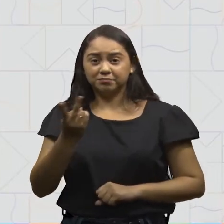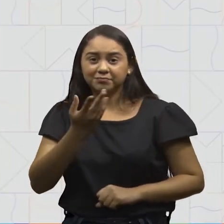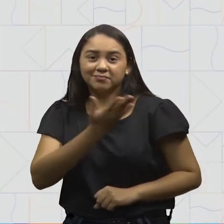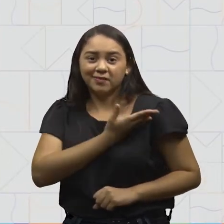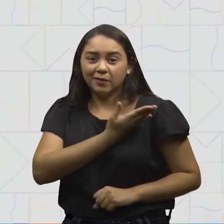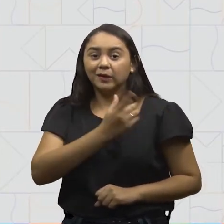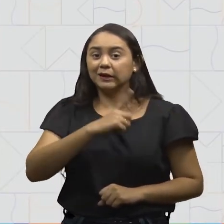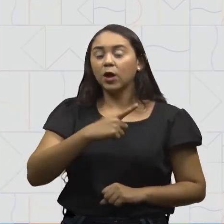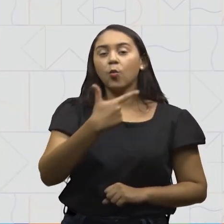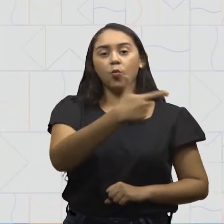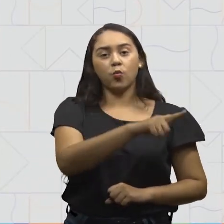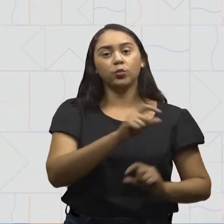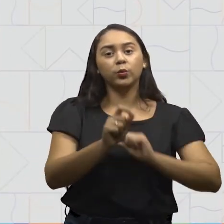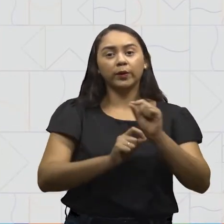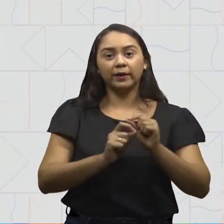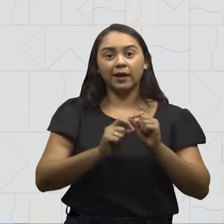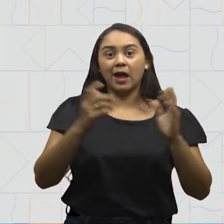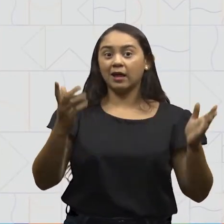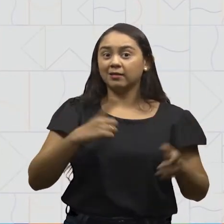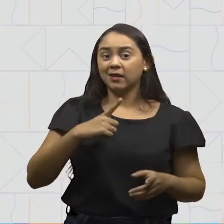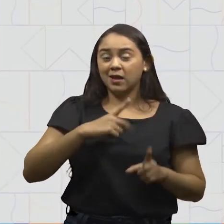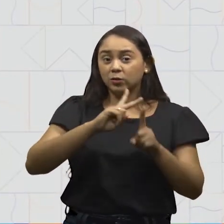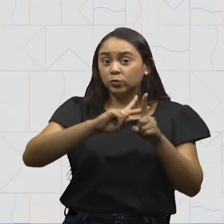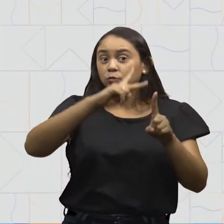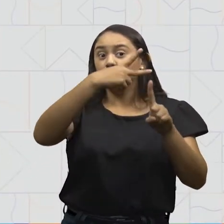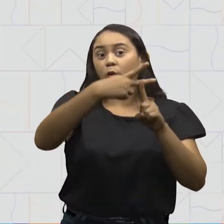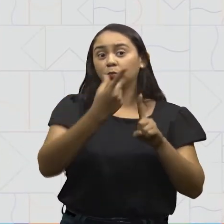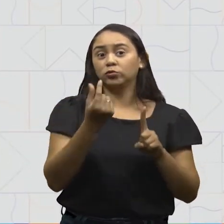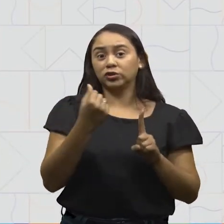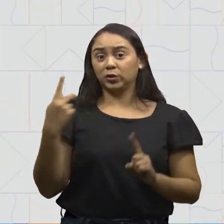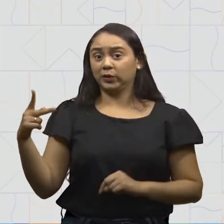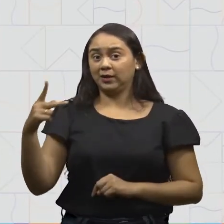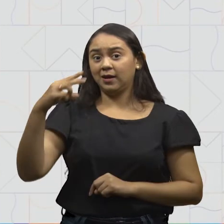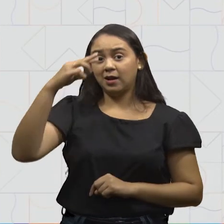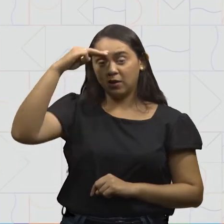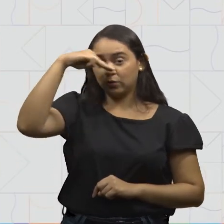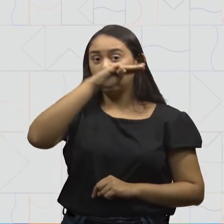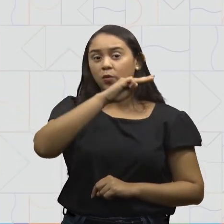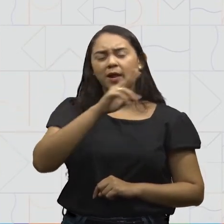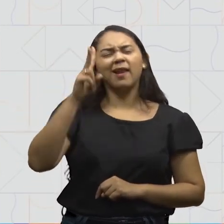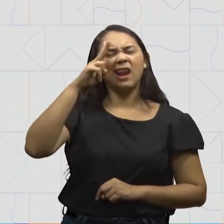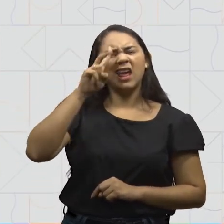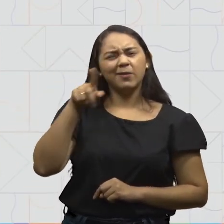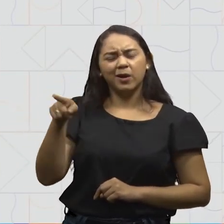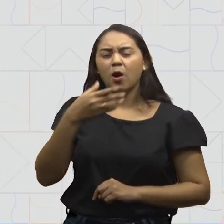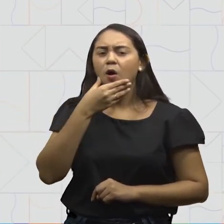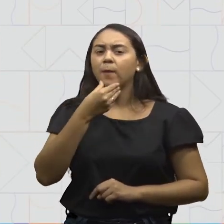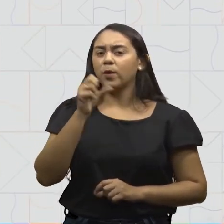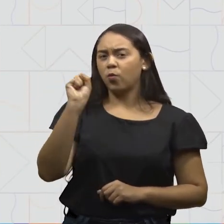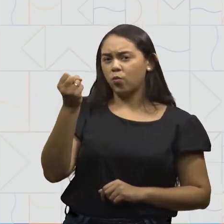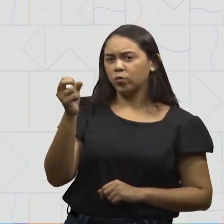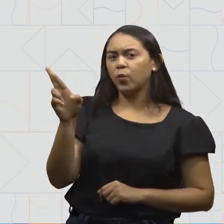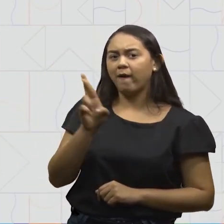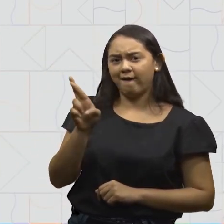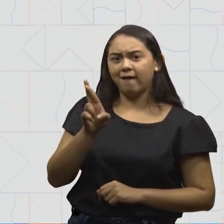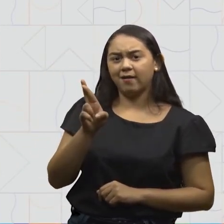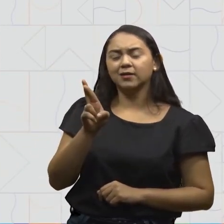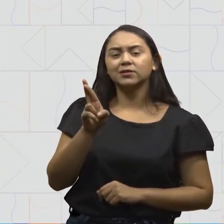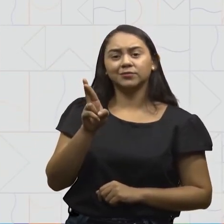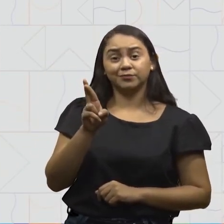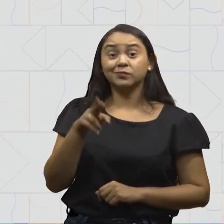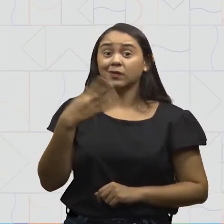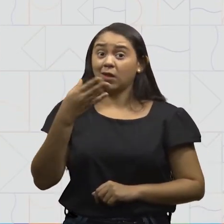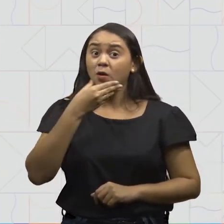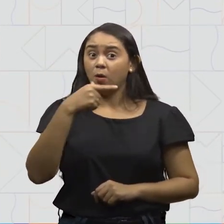têm um amigo que leva o dobro do dinheiro de Antônio. Lembrando que o dinheiro de Antônio é 8 reais.